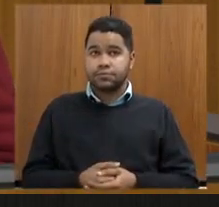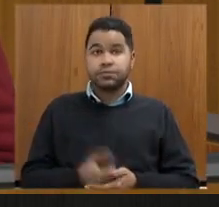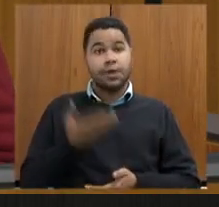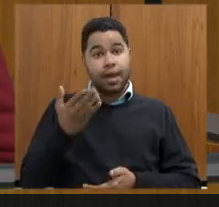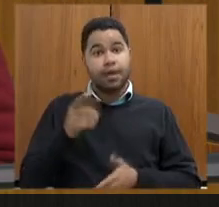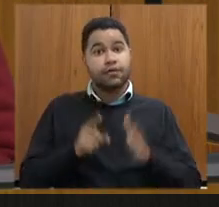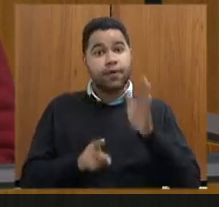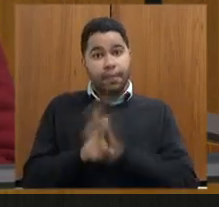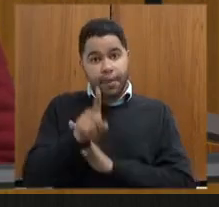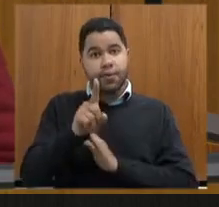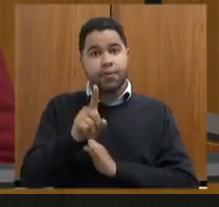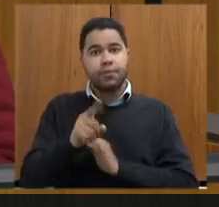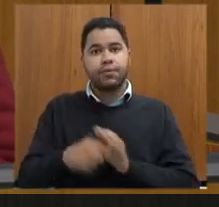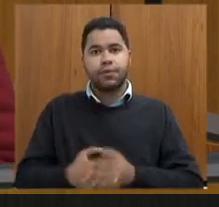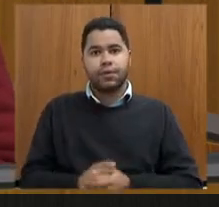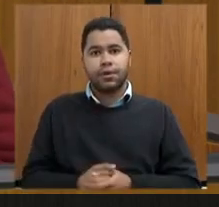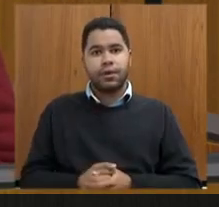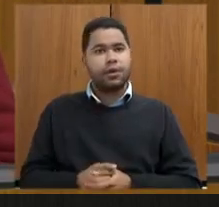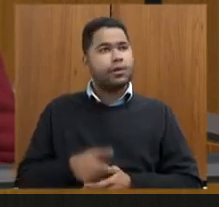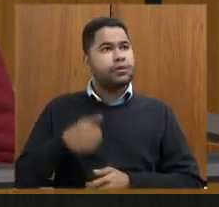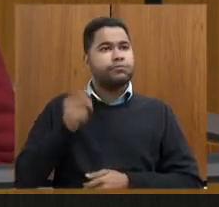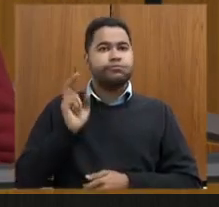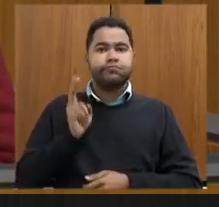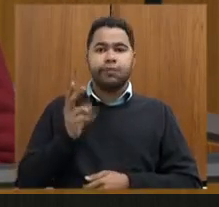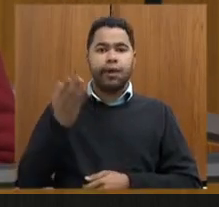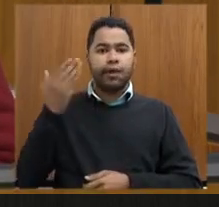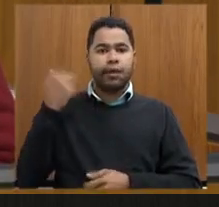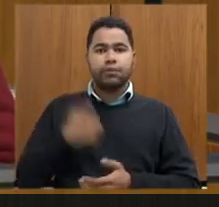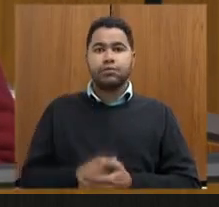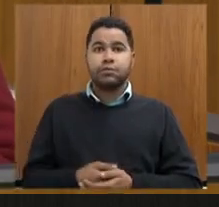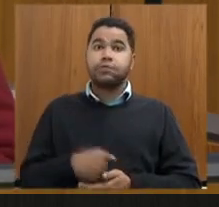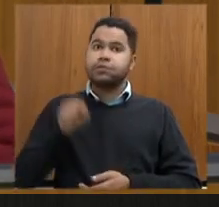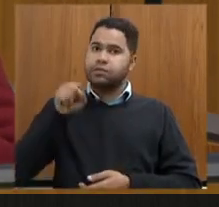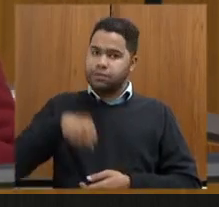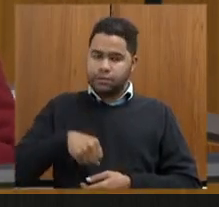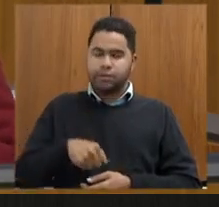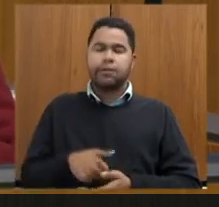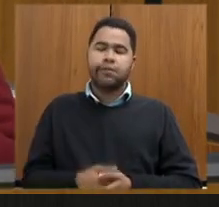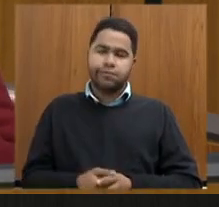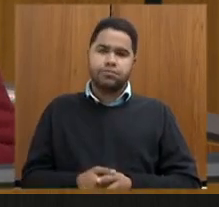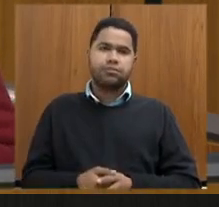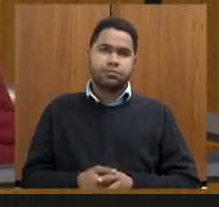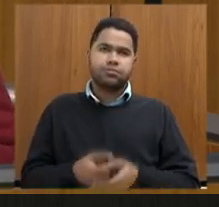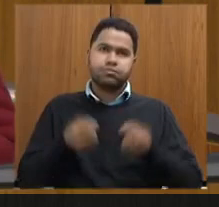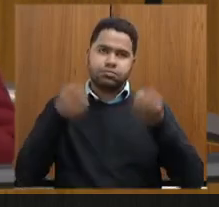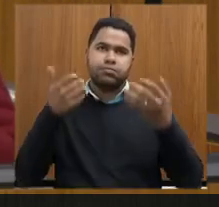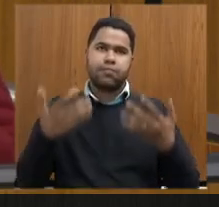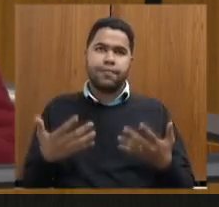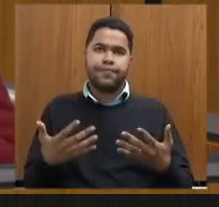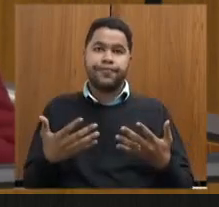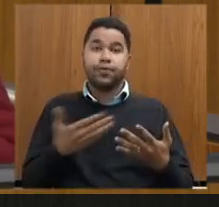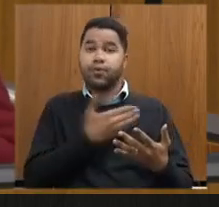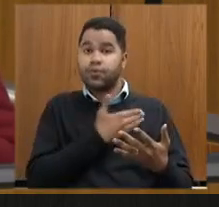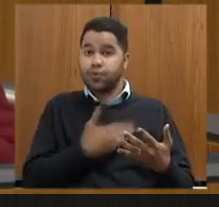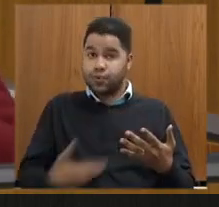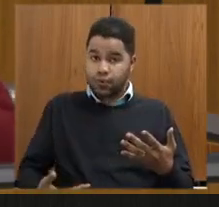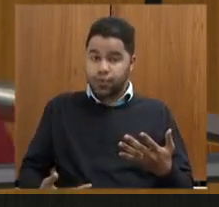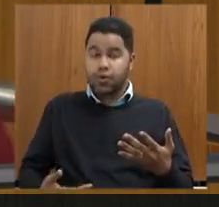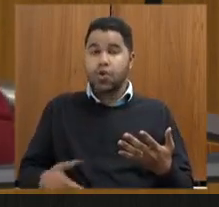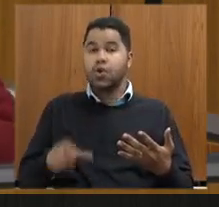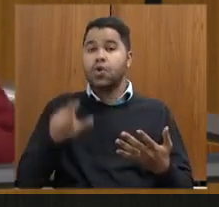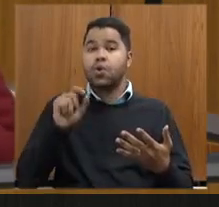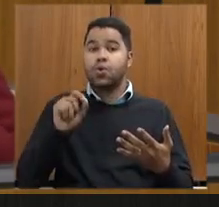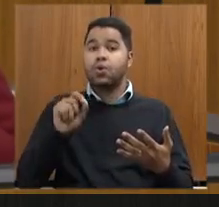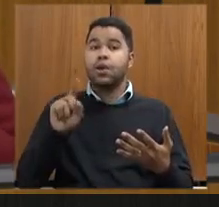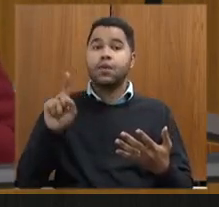foi a questão que eu perguntei o tempo inteiro e que sim teve uma clara definição do governo do que